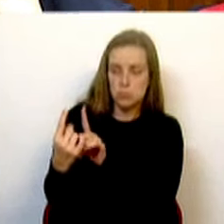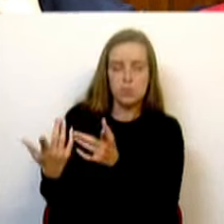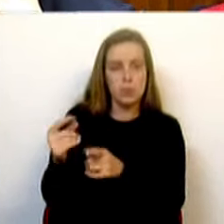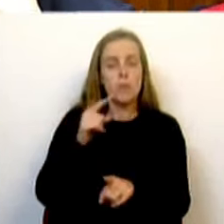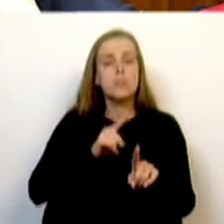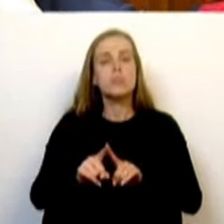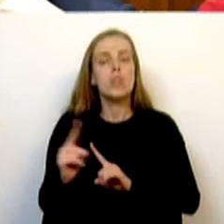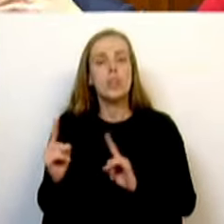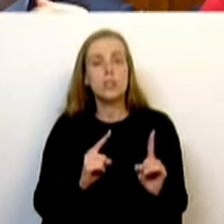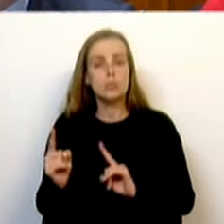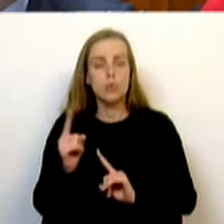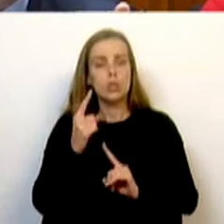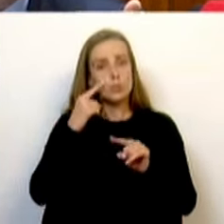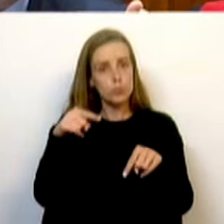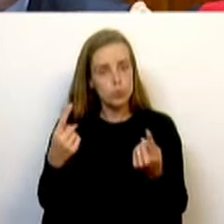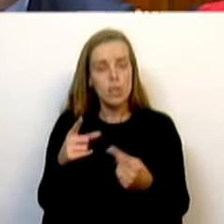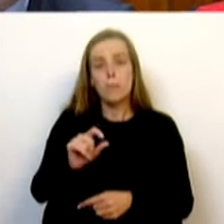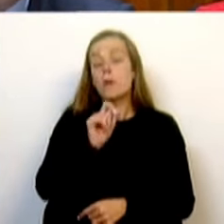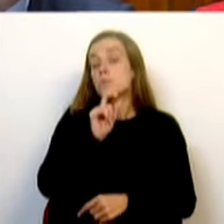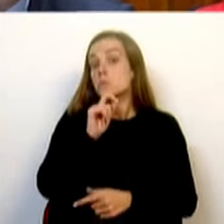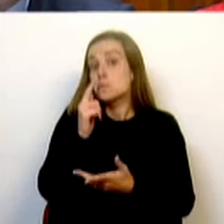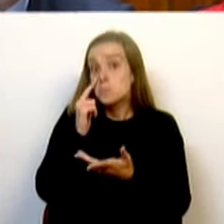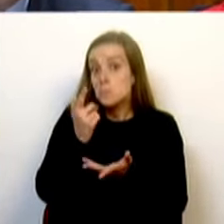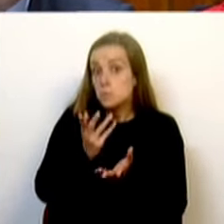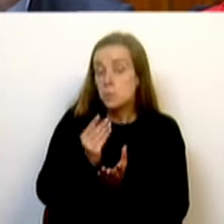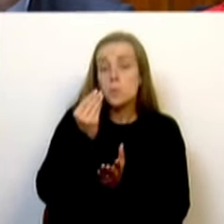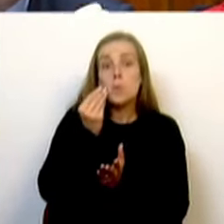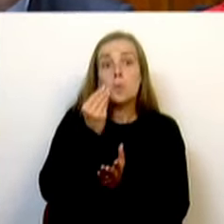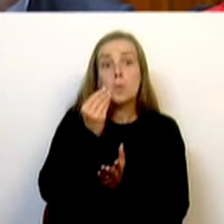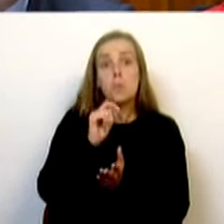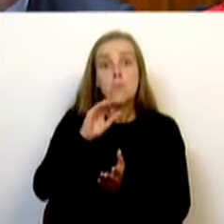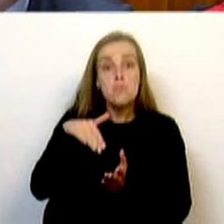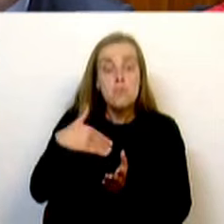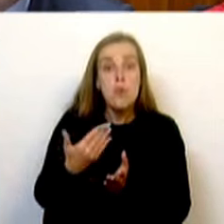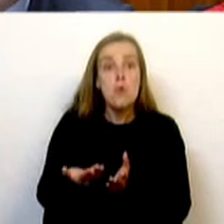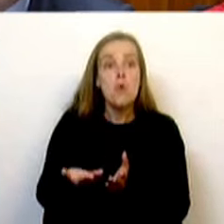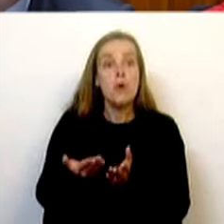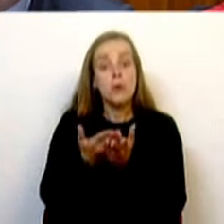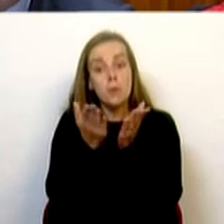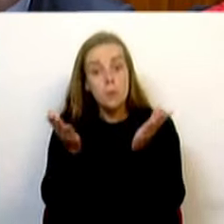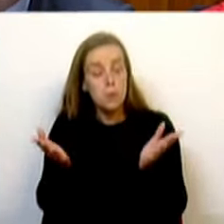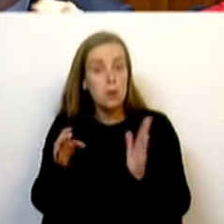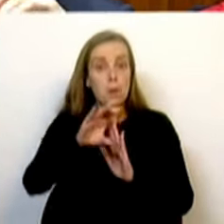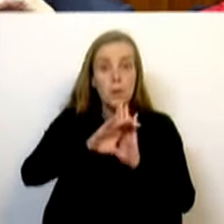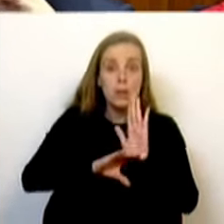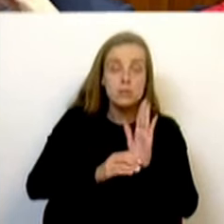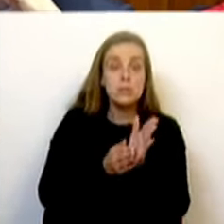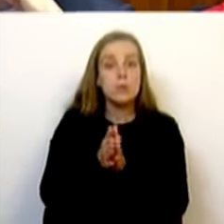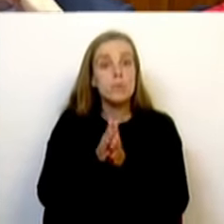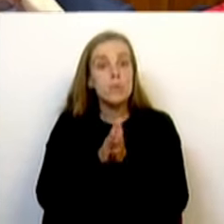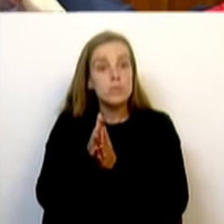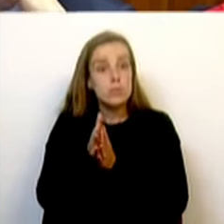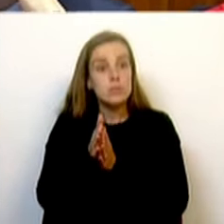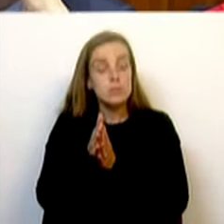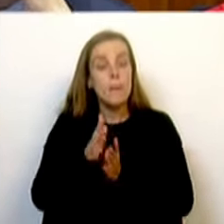públicos e à possibilidade de podermos ver em que medida é possível alargar as condições para a utilização